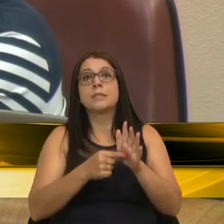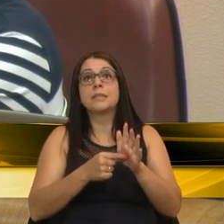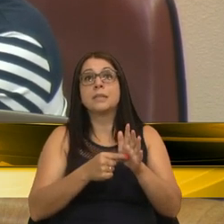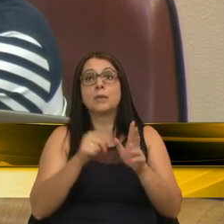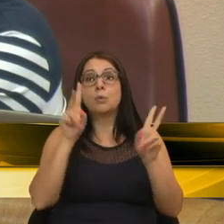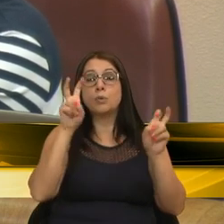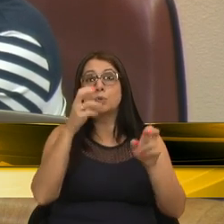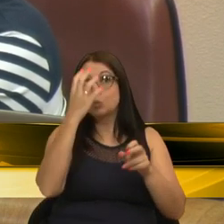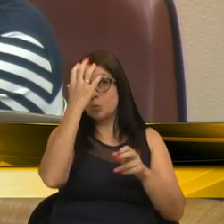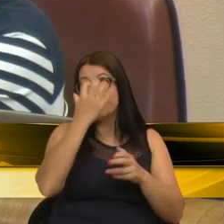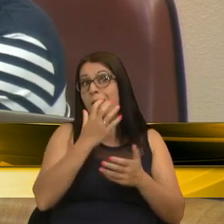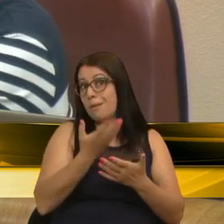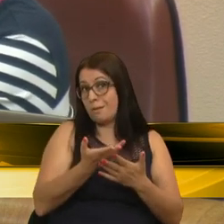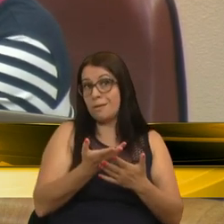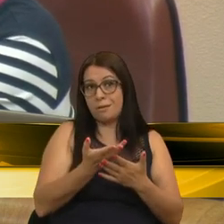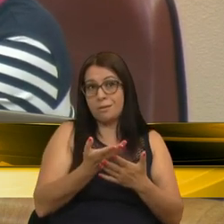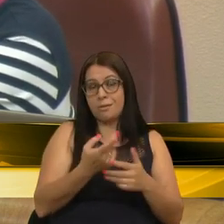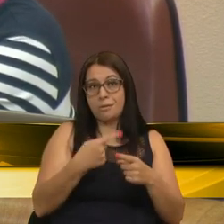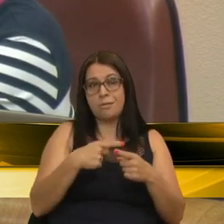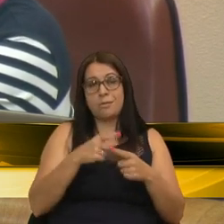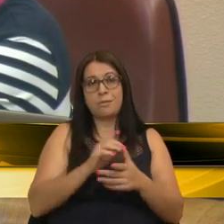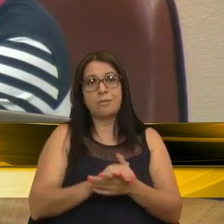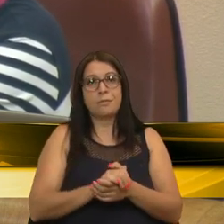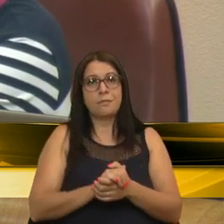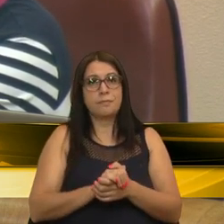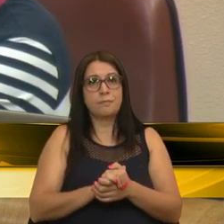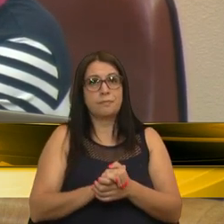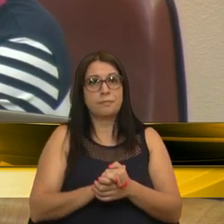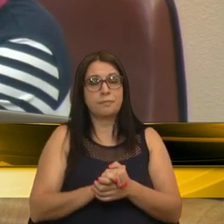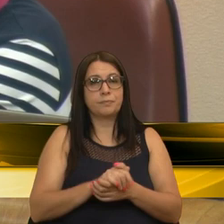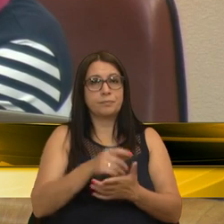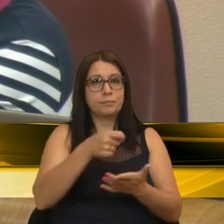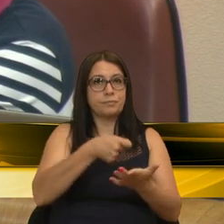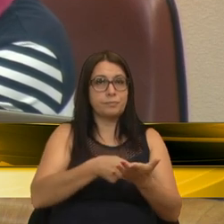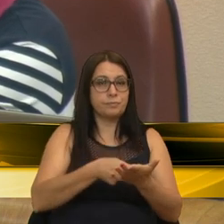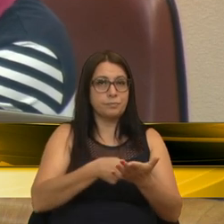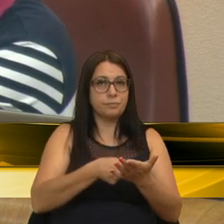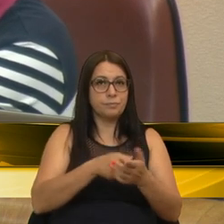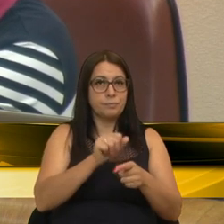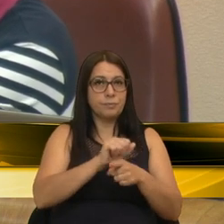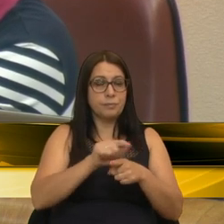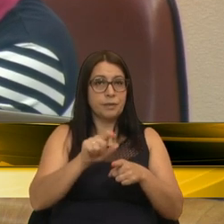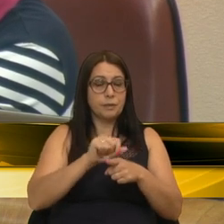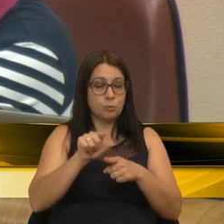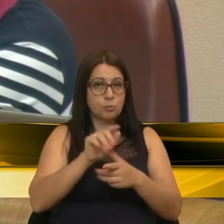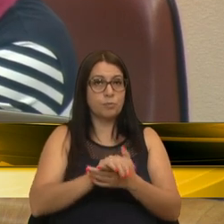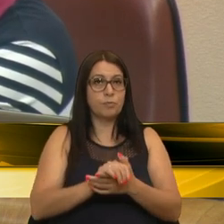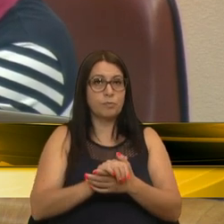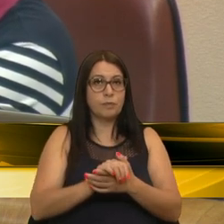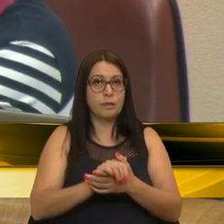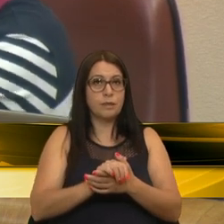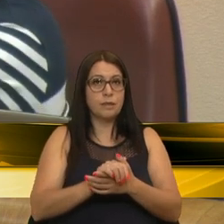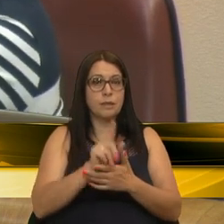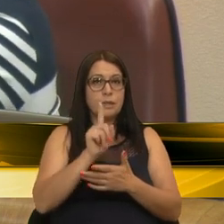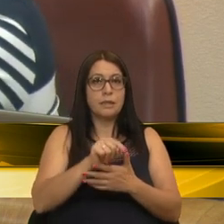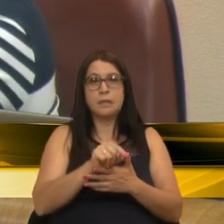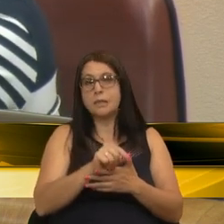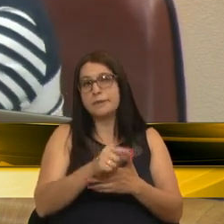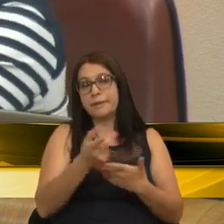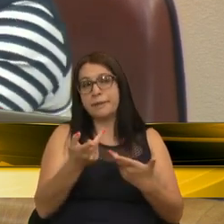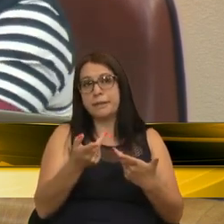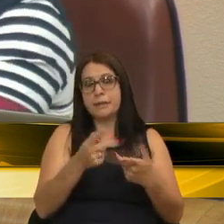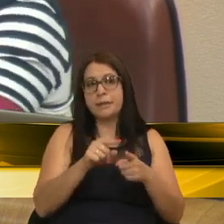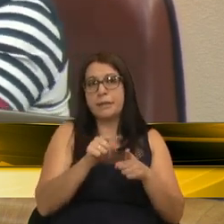sério, porque, primeiro, o pagamento lá do aluguel é evidentemente que é risório, até porque estão